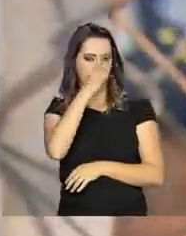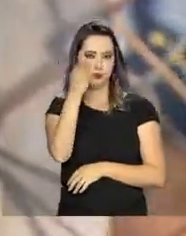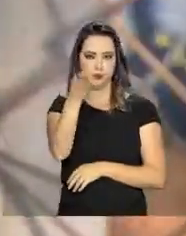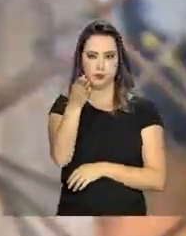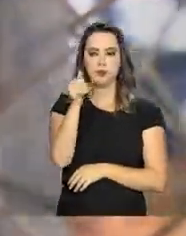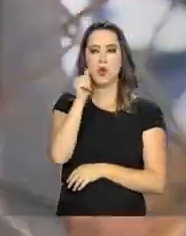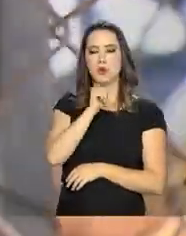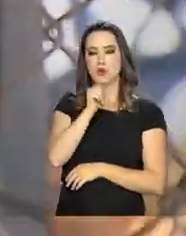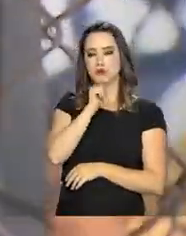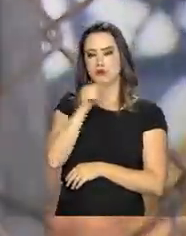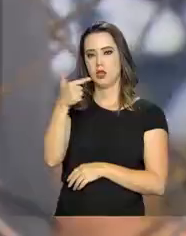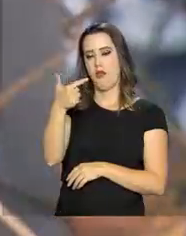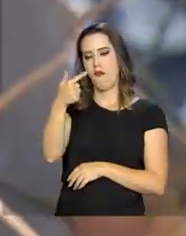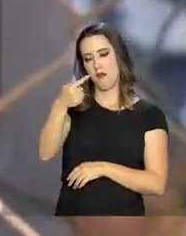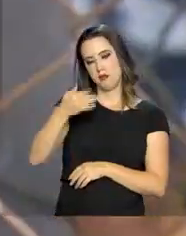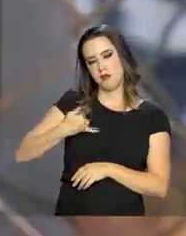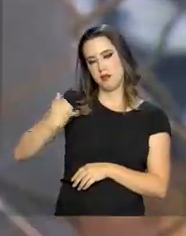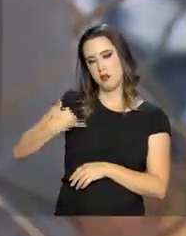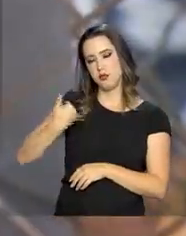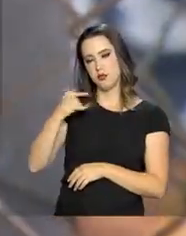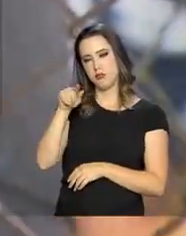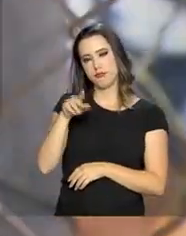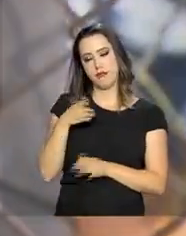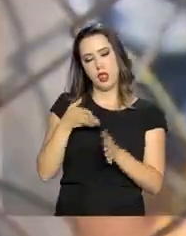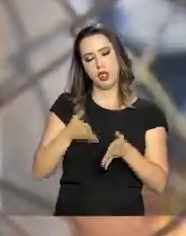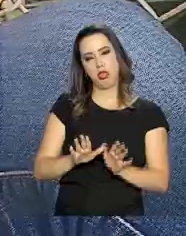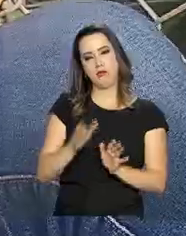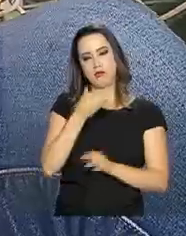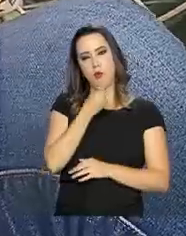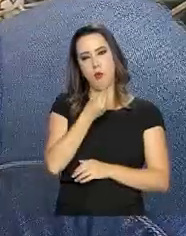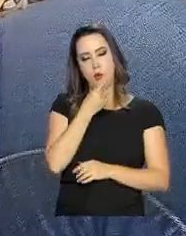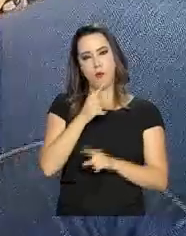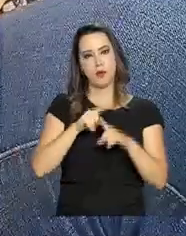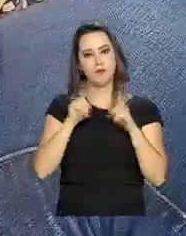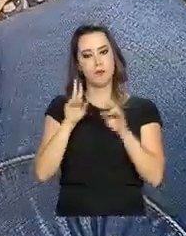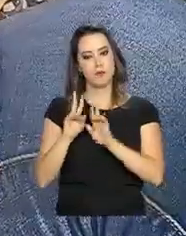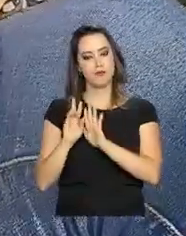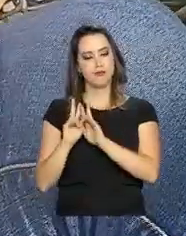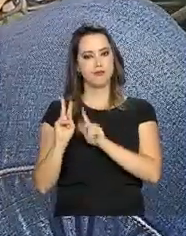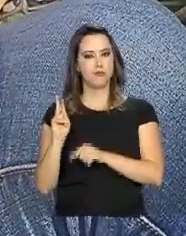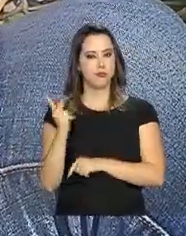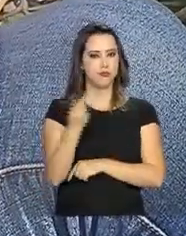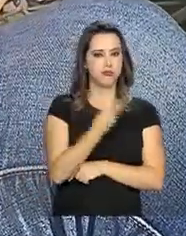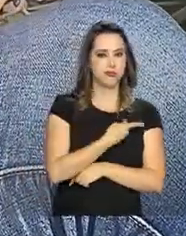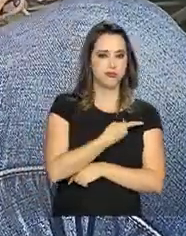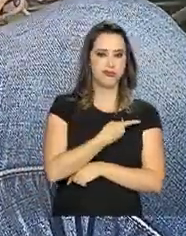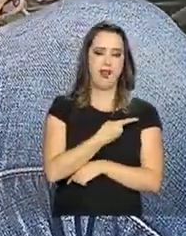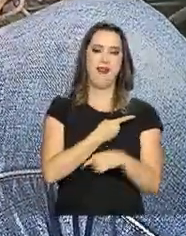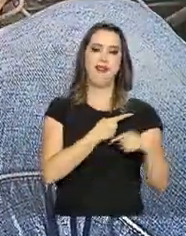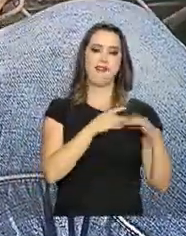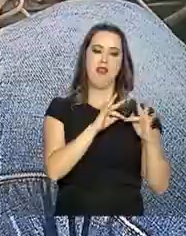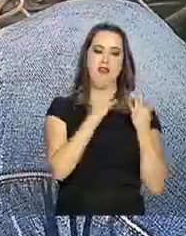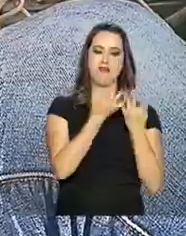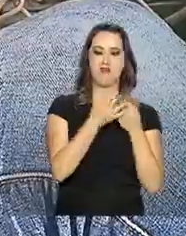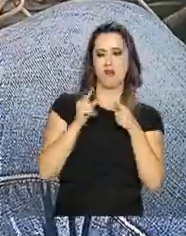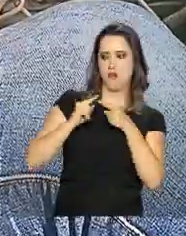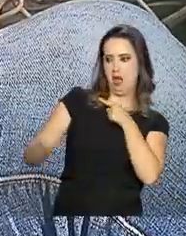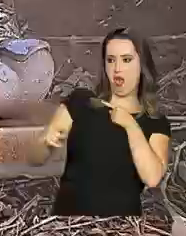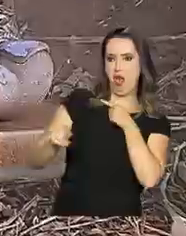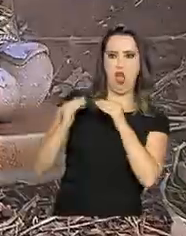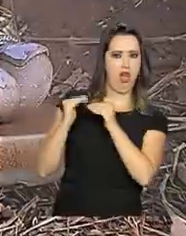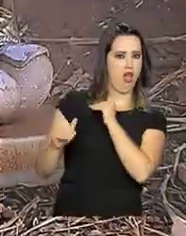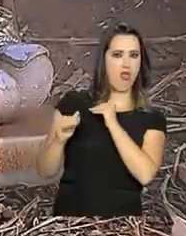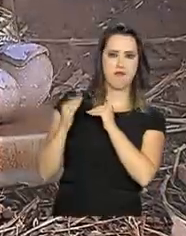caso de Michele, de 27 anos, que nasceu Wallace, foi a não aceitação da sua identidade sexual pela